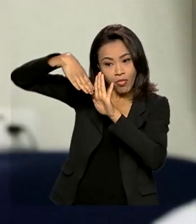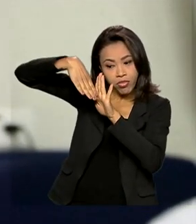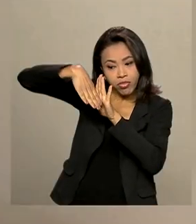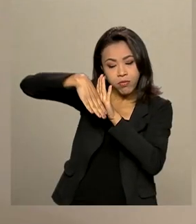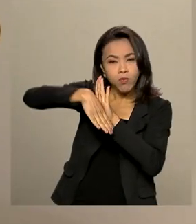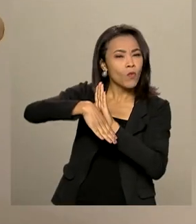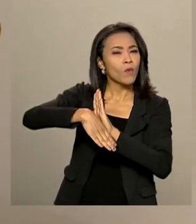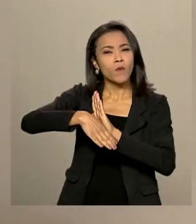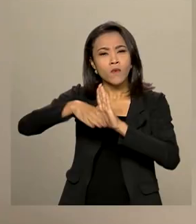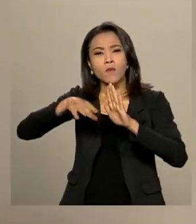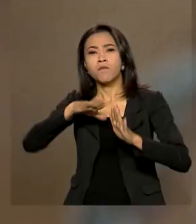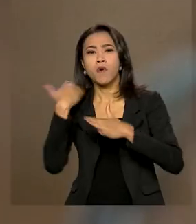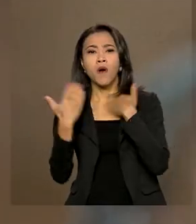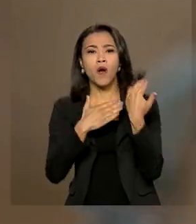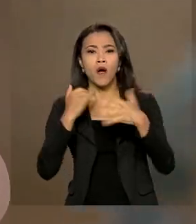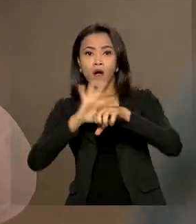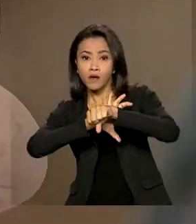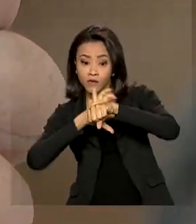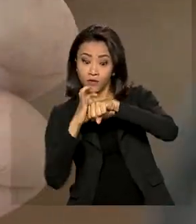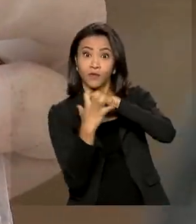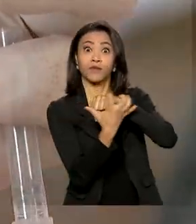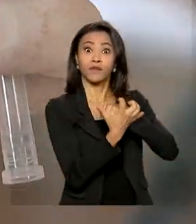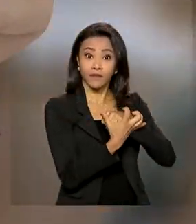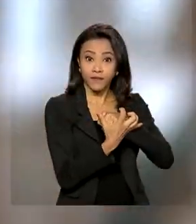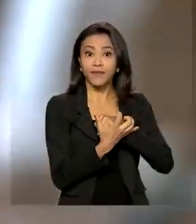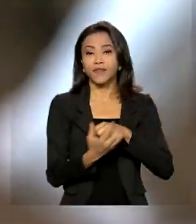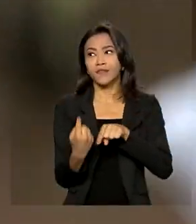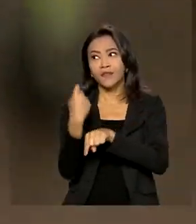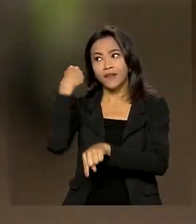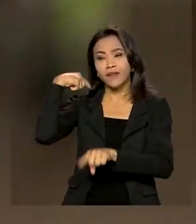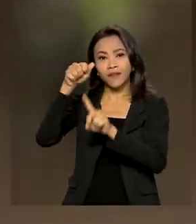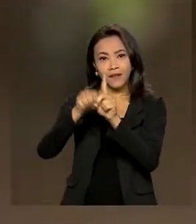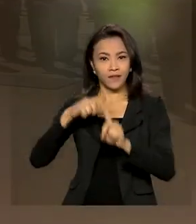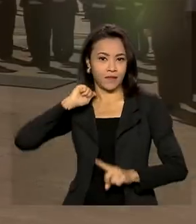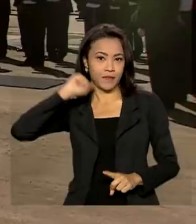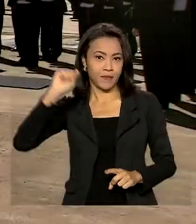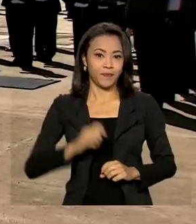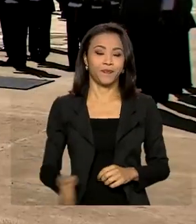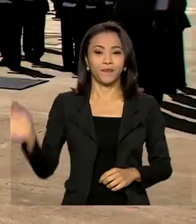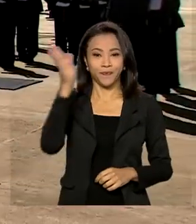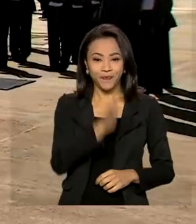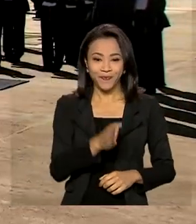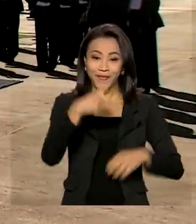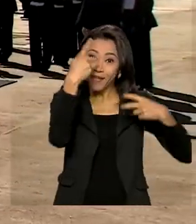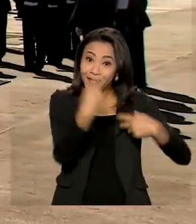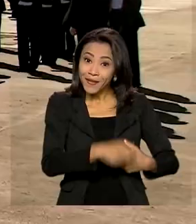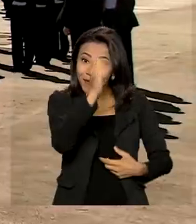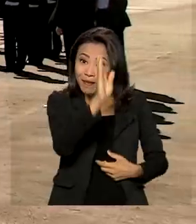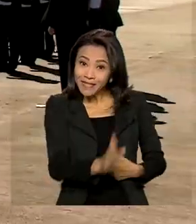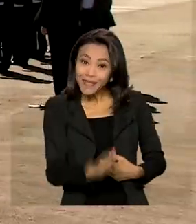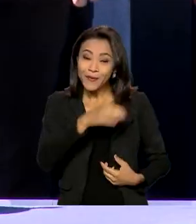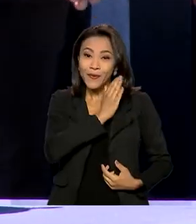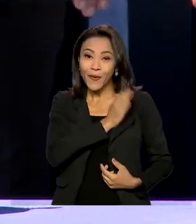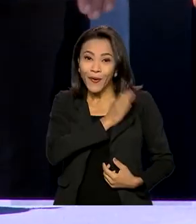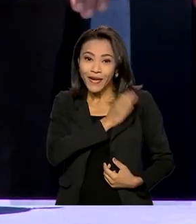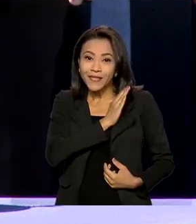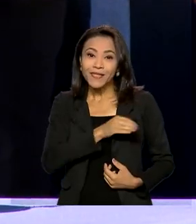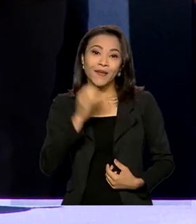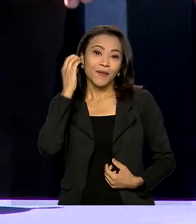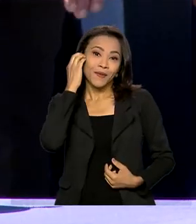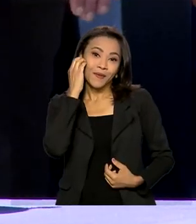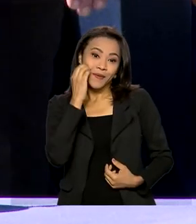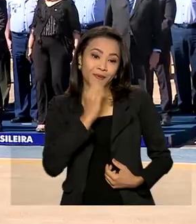média móvel de mortes por Covid-19 desde abril. Em terras brasileiras, coração de Dom